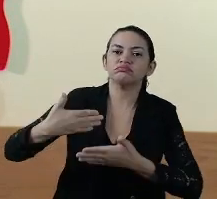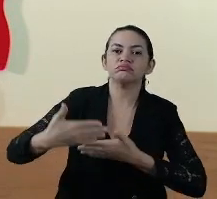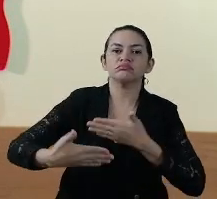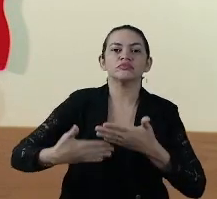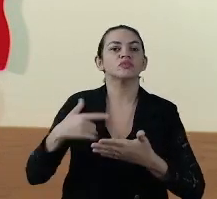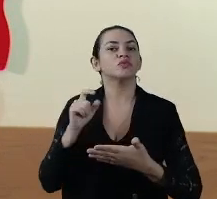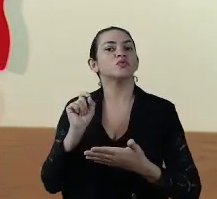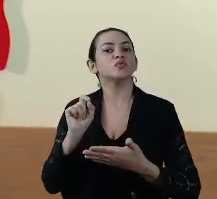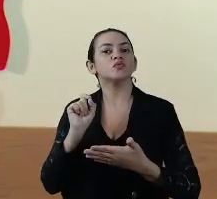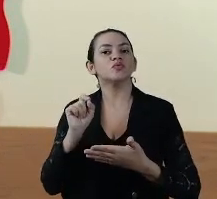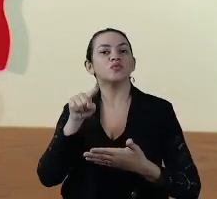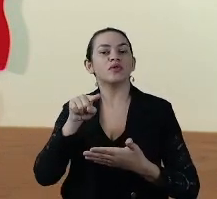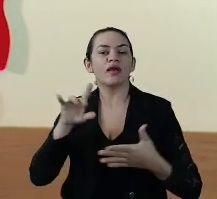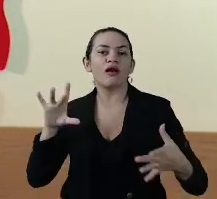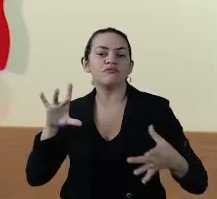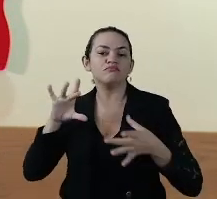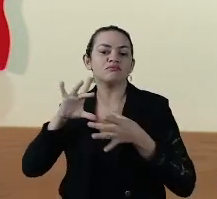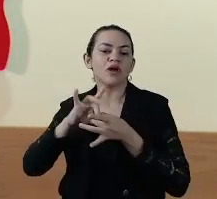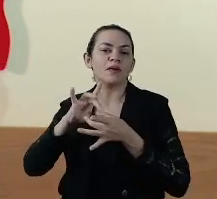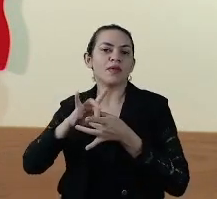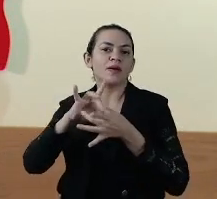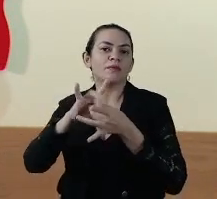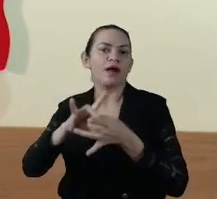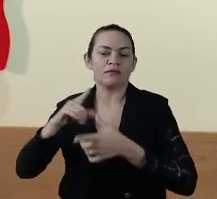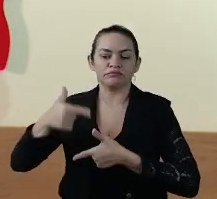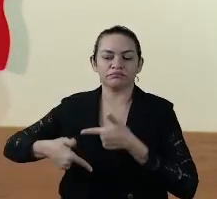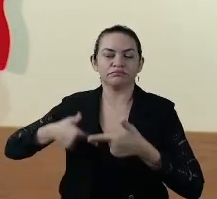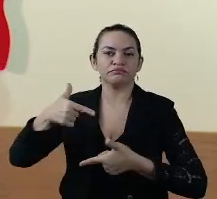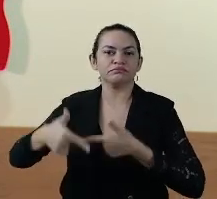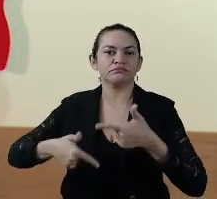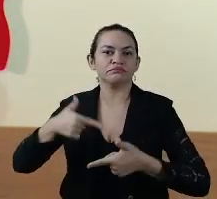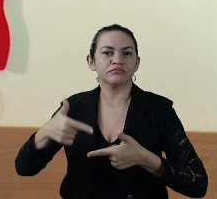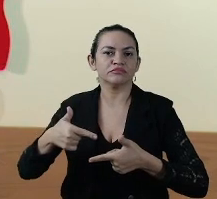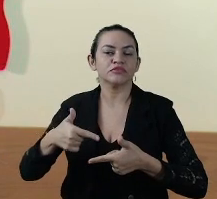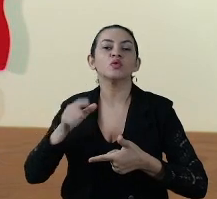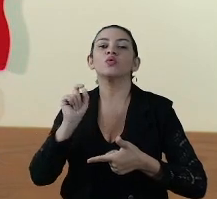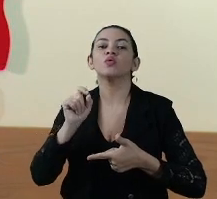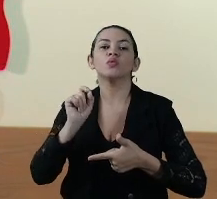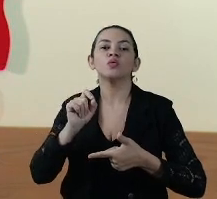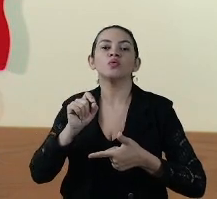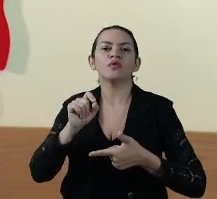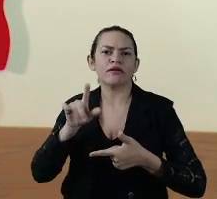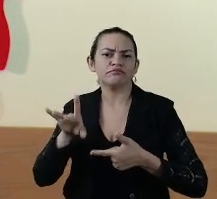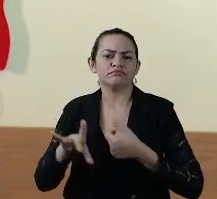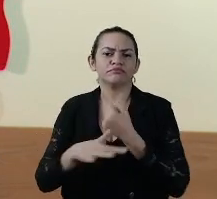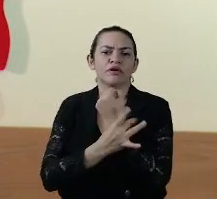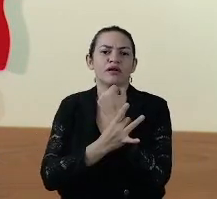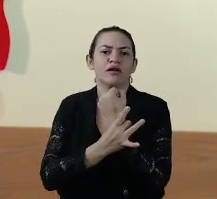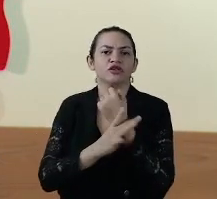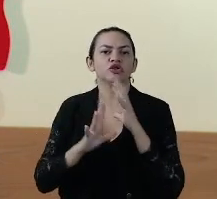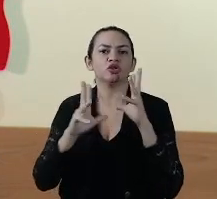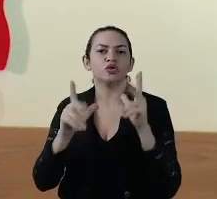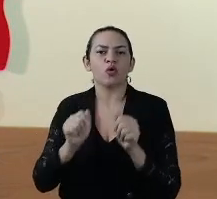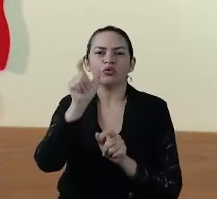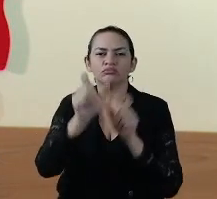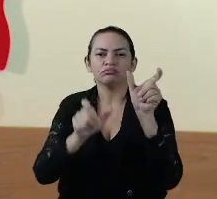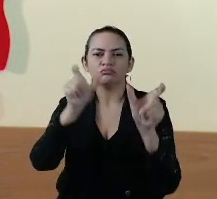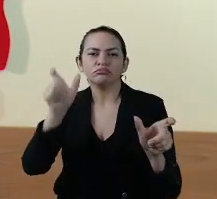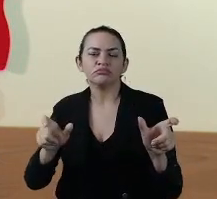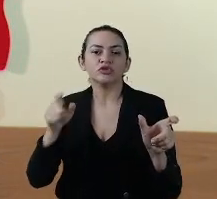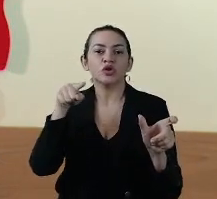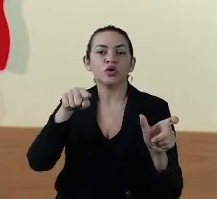ao conjunto de providências visando a garantir a todos os cidadãos e